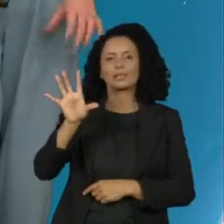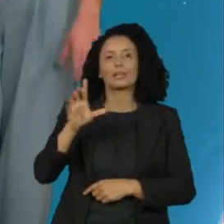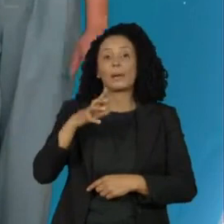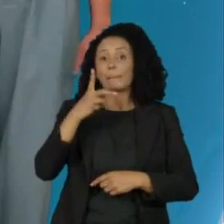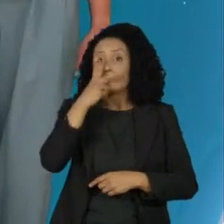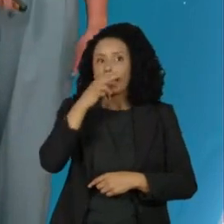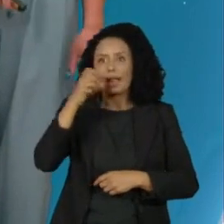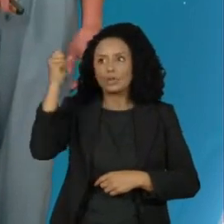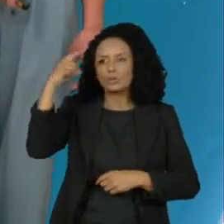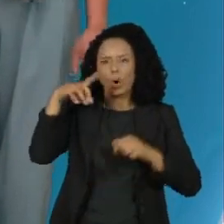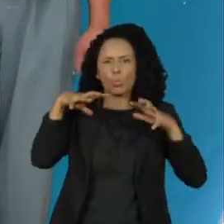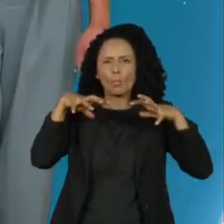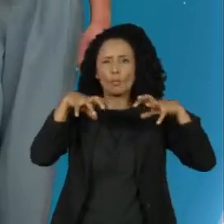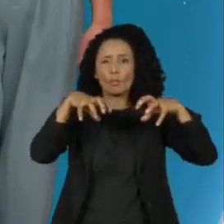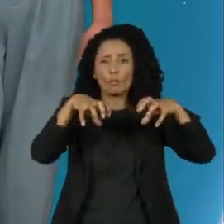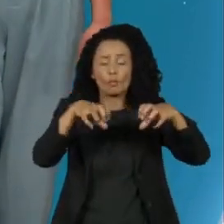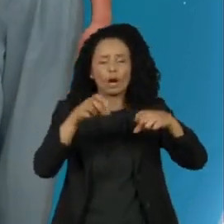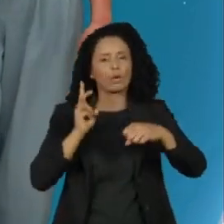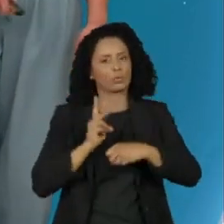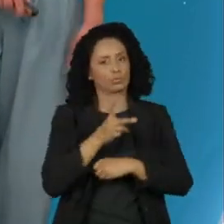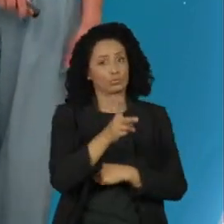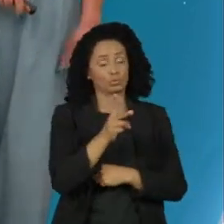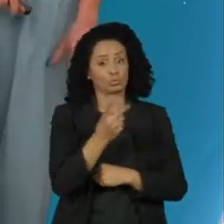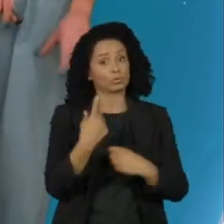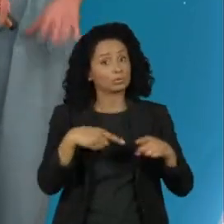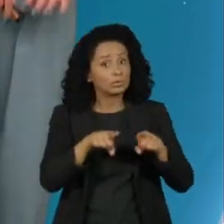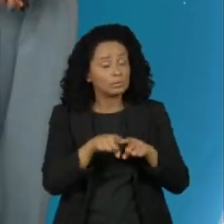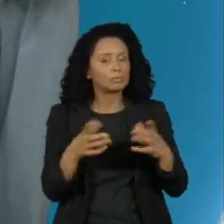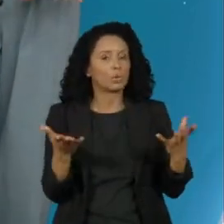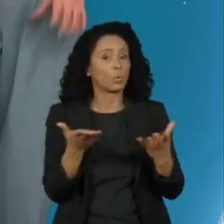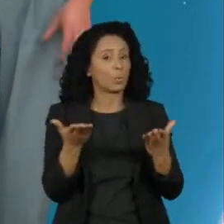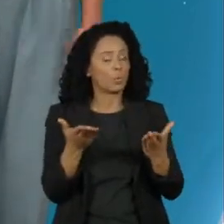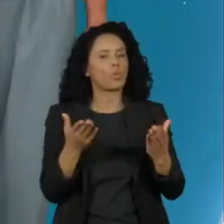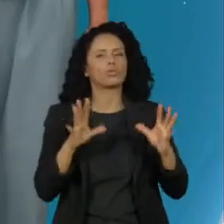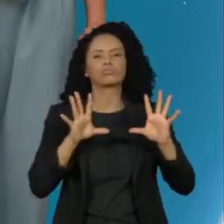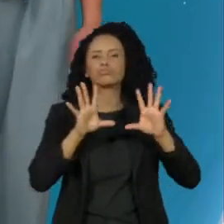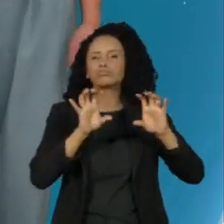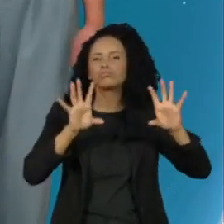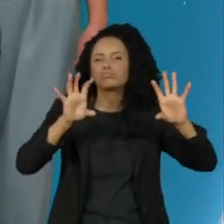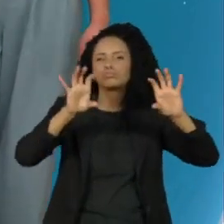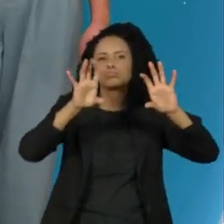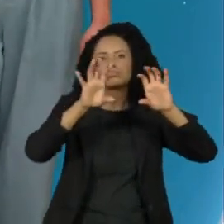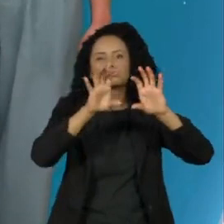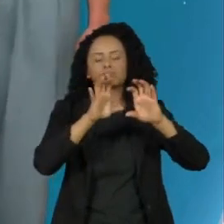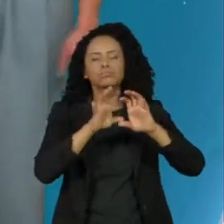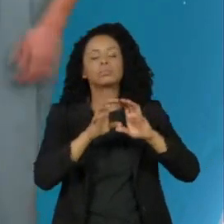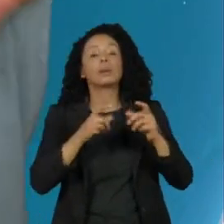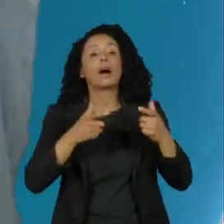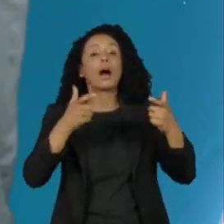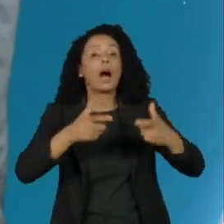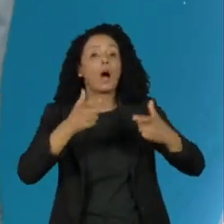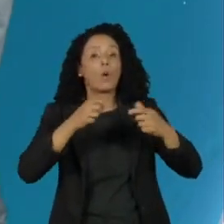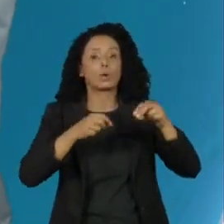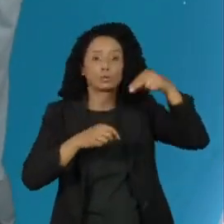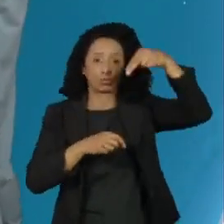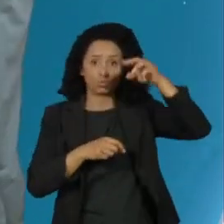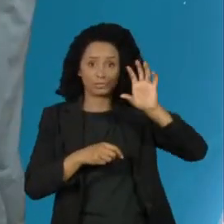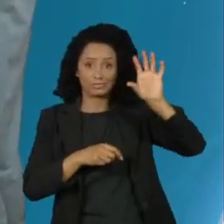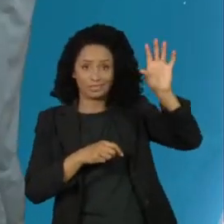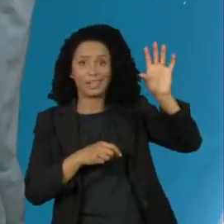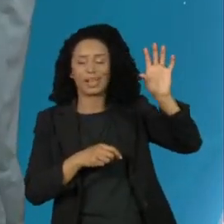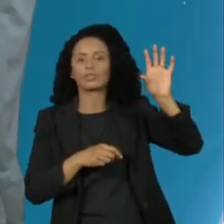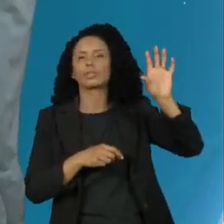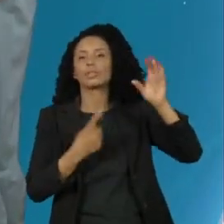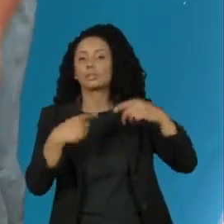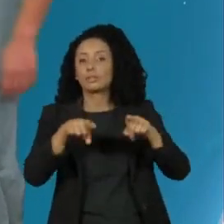persiste nestas regiões. Por outro lado, hoje a nebulosidade já aumenta em grande parte da costa leste do Nordeste e tem previsão de